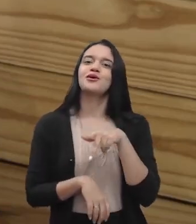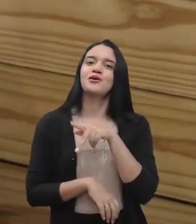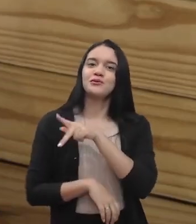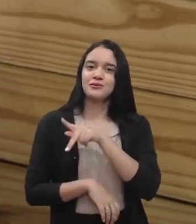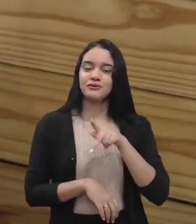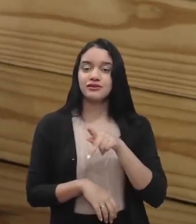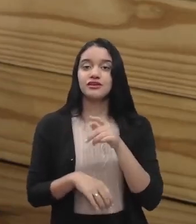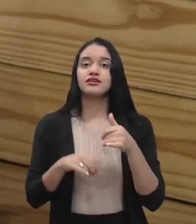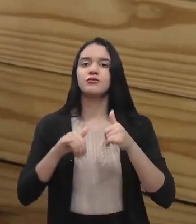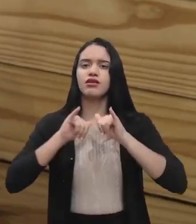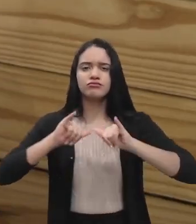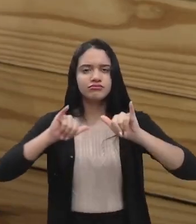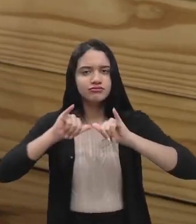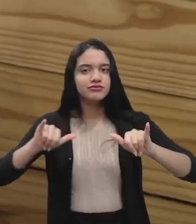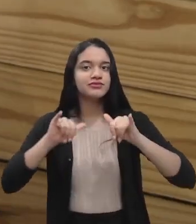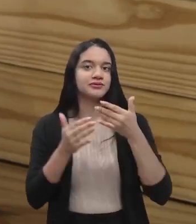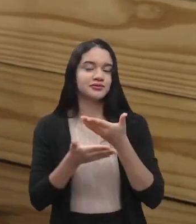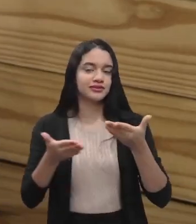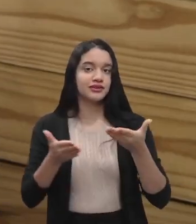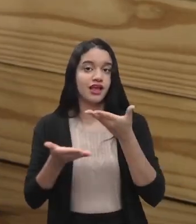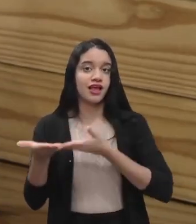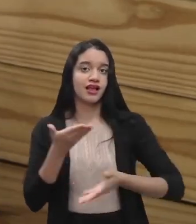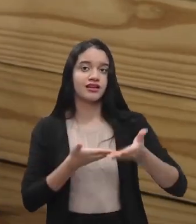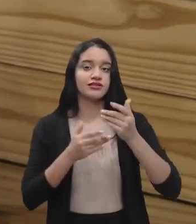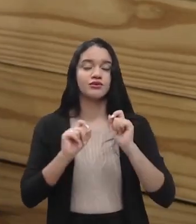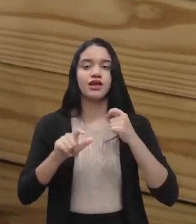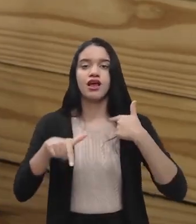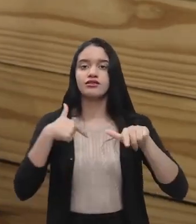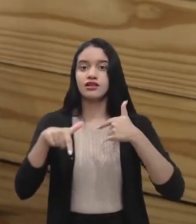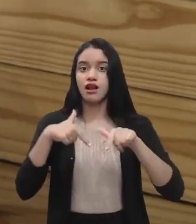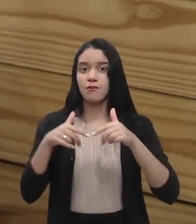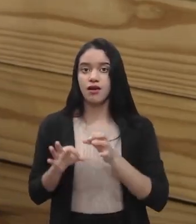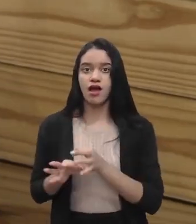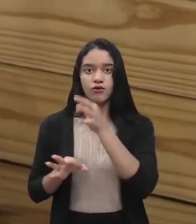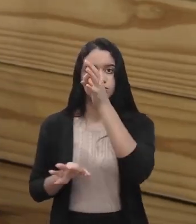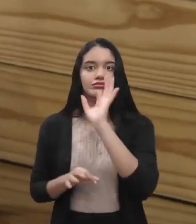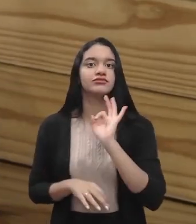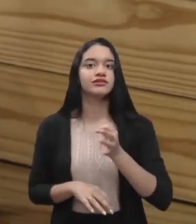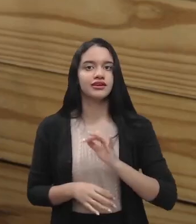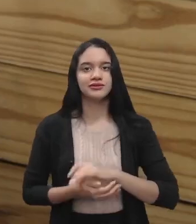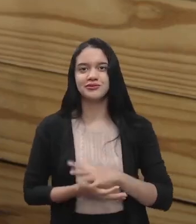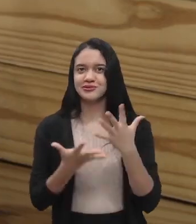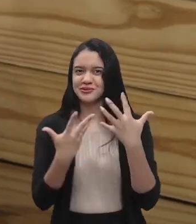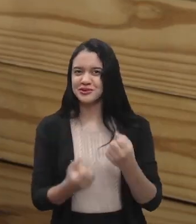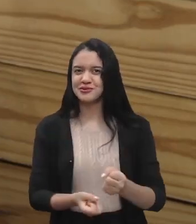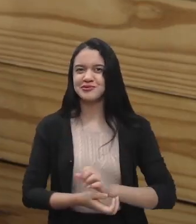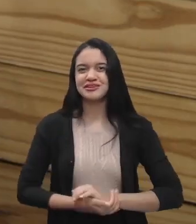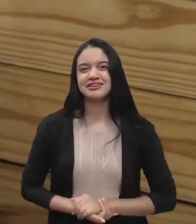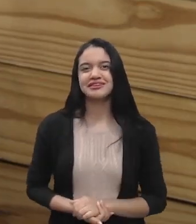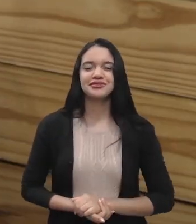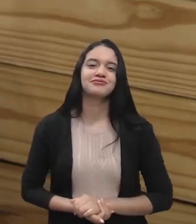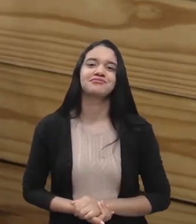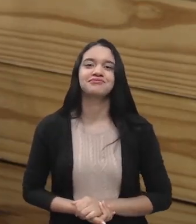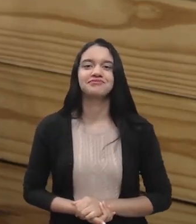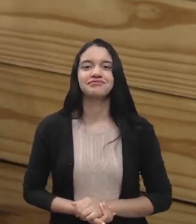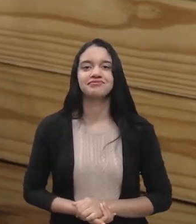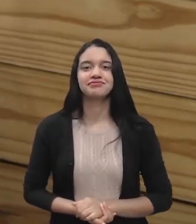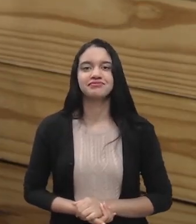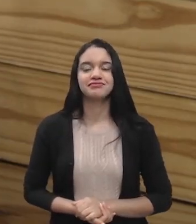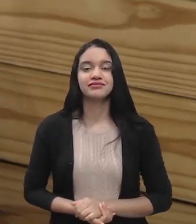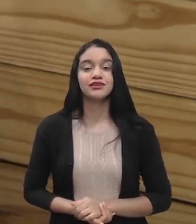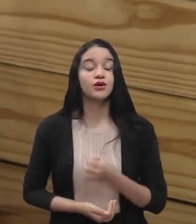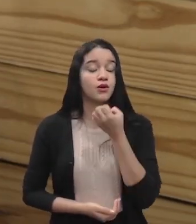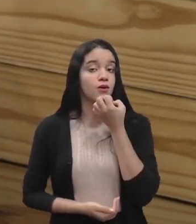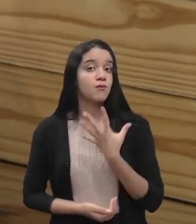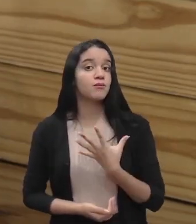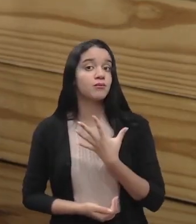passar um pouquinho de informações para vocês em relação ao trabalho em altura. Vamos lá, professora? Vamos lá, Tassiana. Bom,